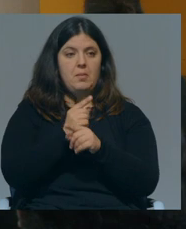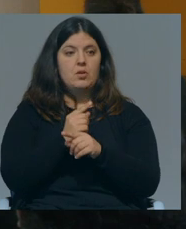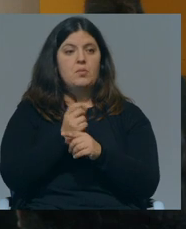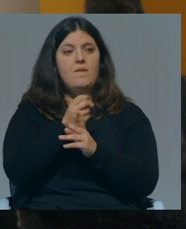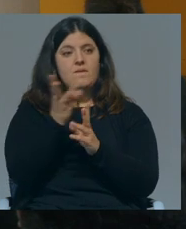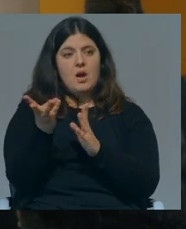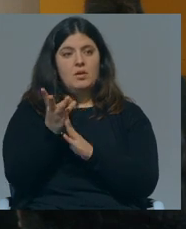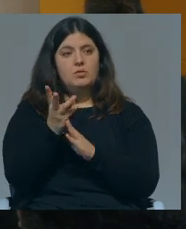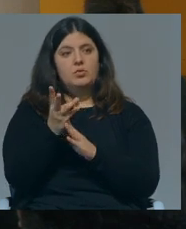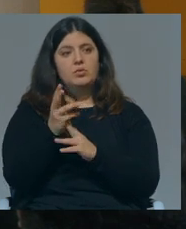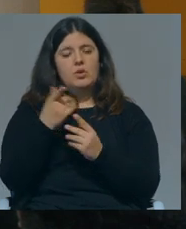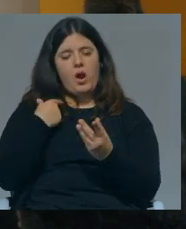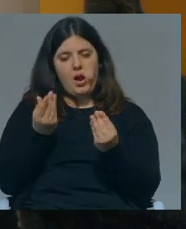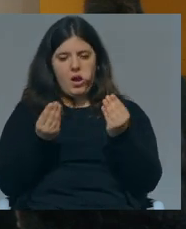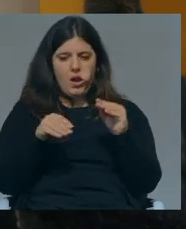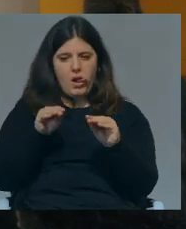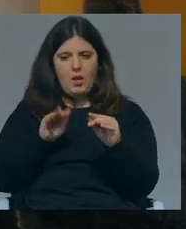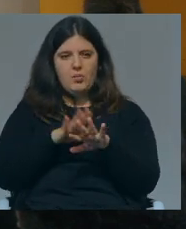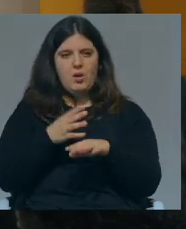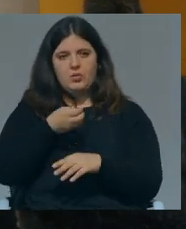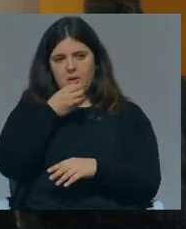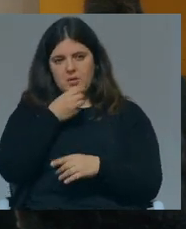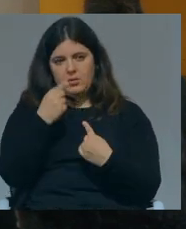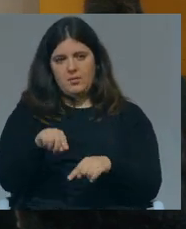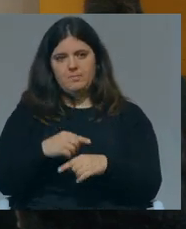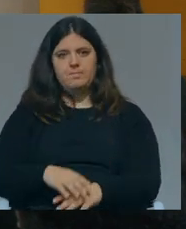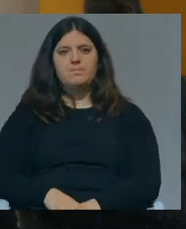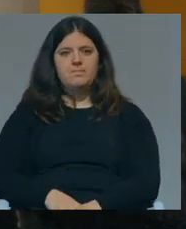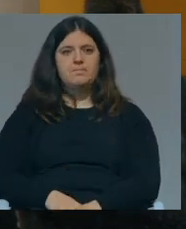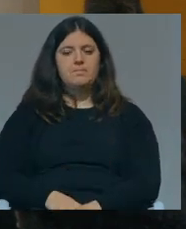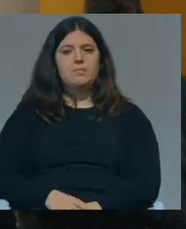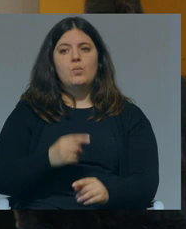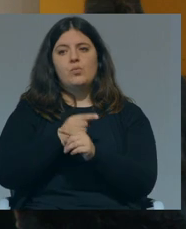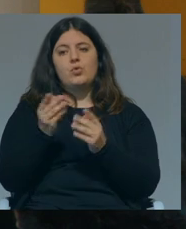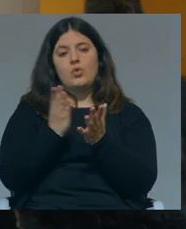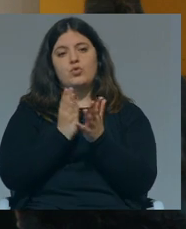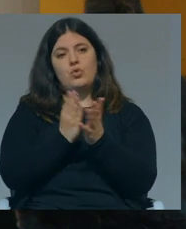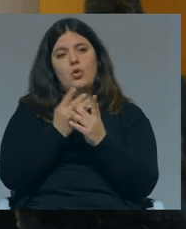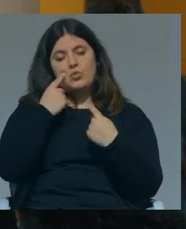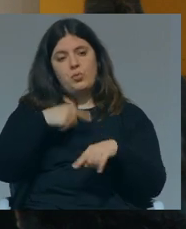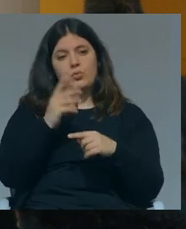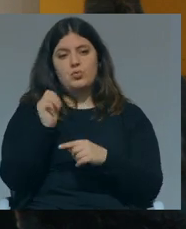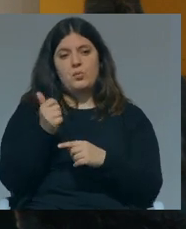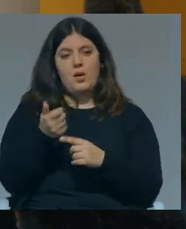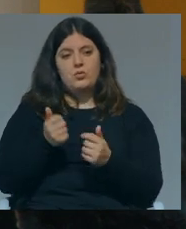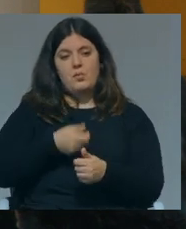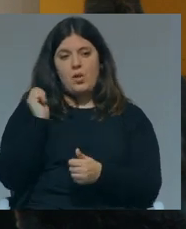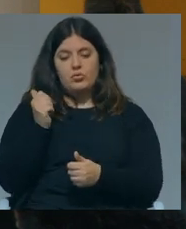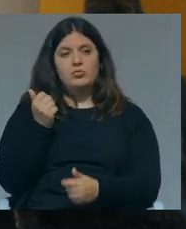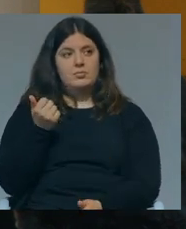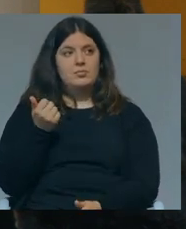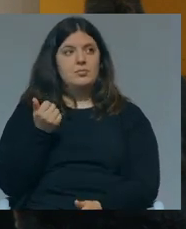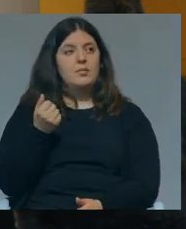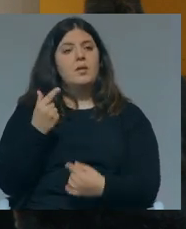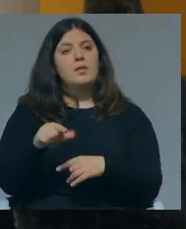muitos daqueles rankings que obviamente distorcidos por explicações e porque são as escolas públicas dos melhores bairros têm mais não quer dizer que não